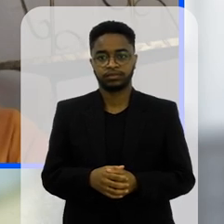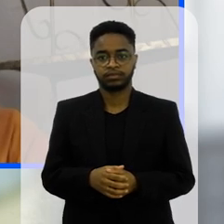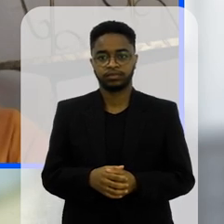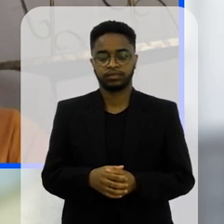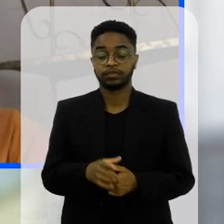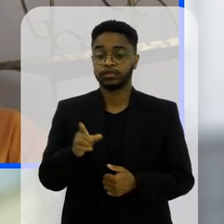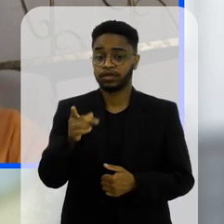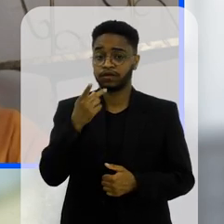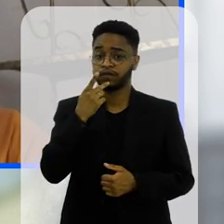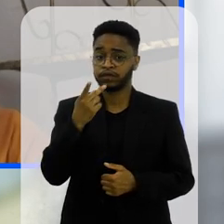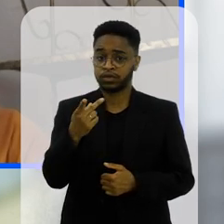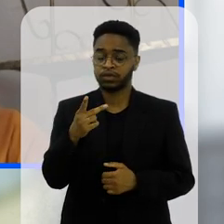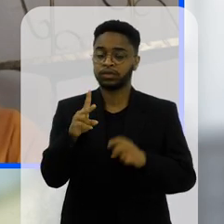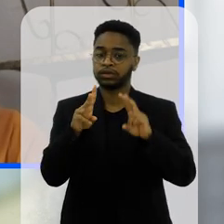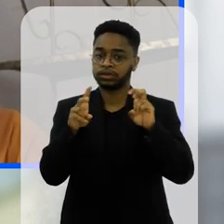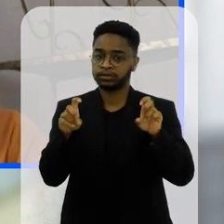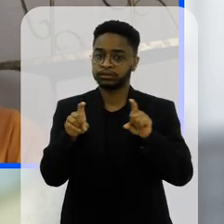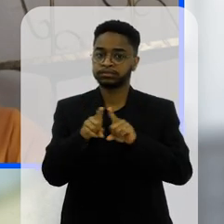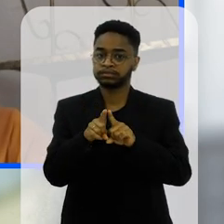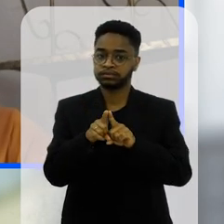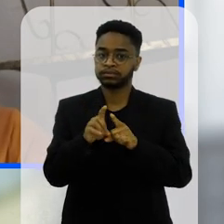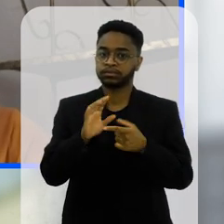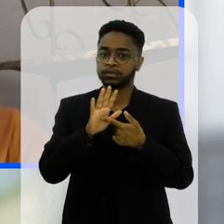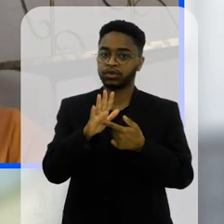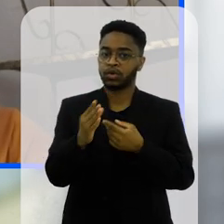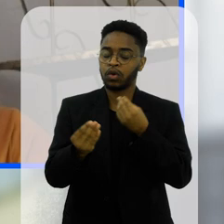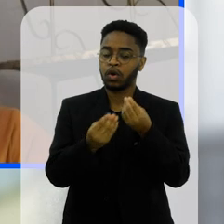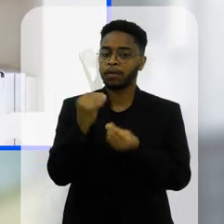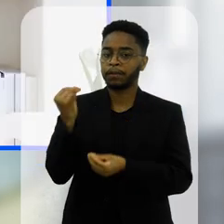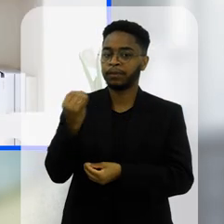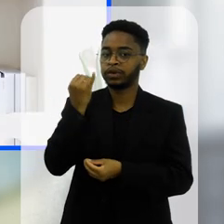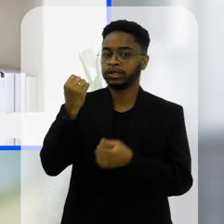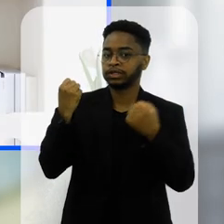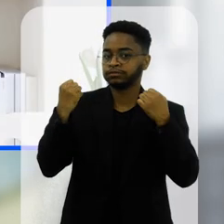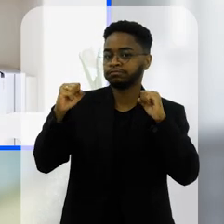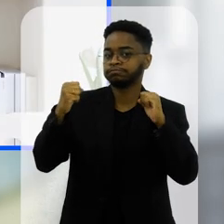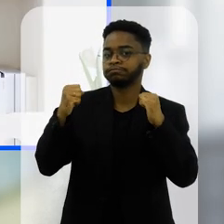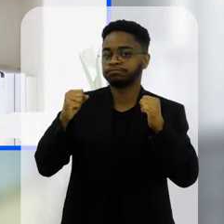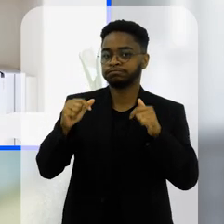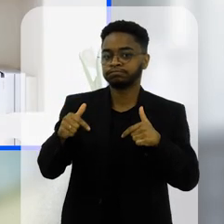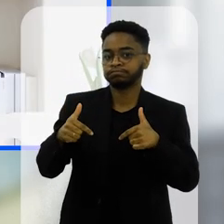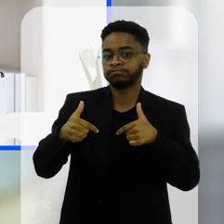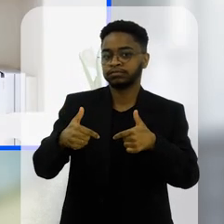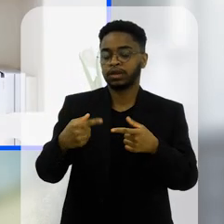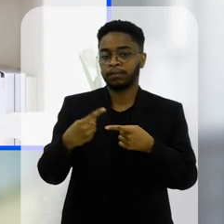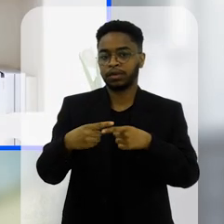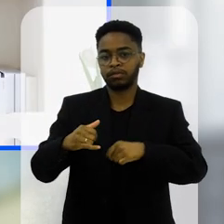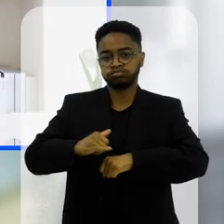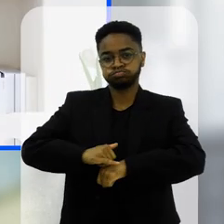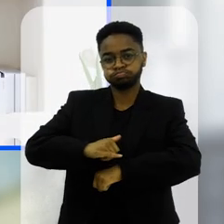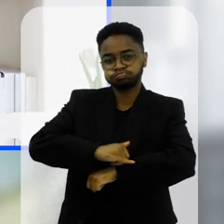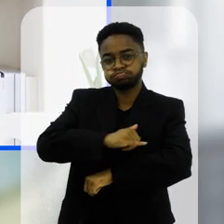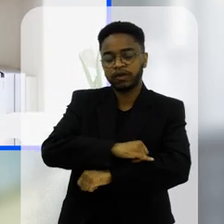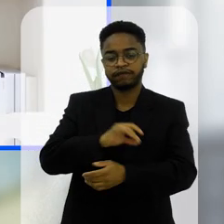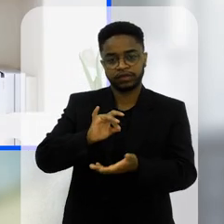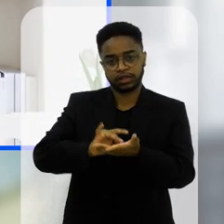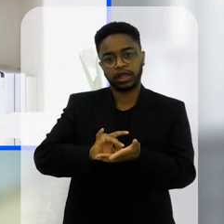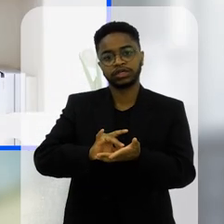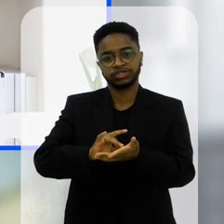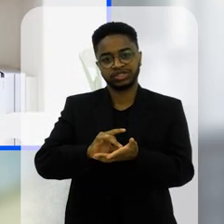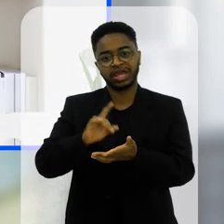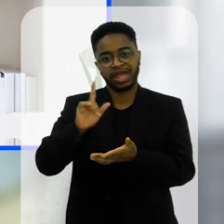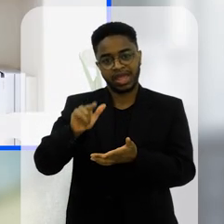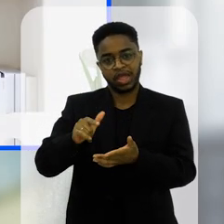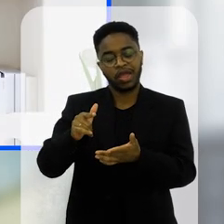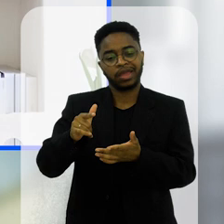é você tocou num ponto aí também da questão da importância da atividade física né a obesidade é um grande dilema